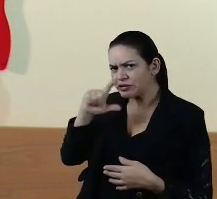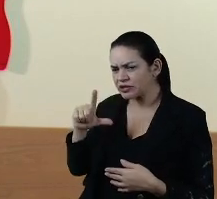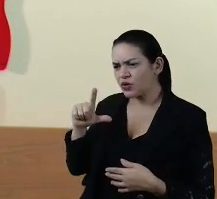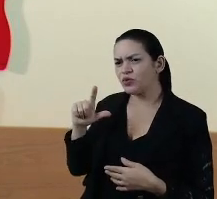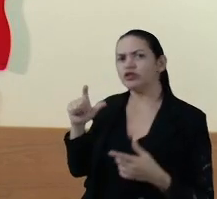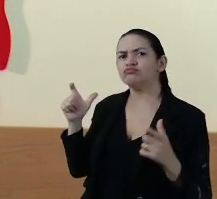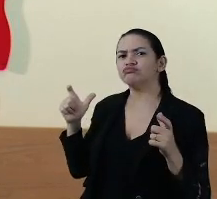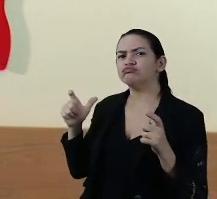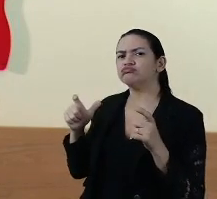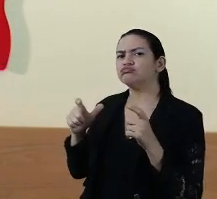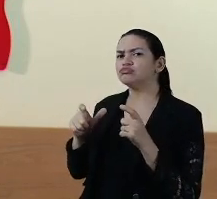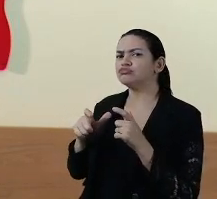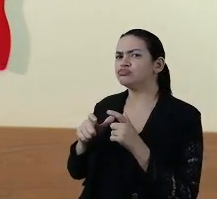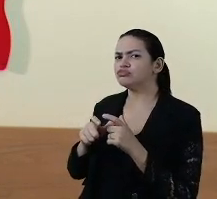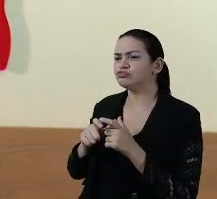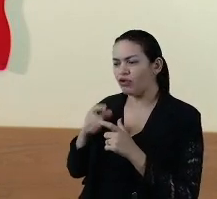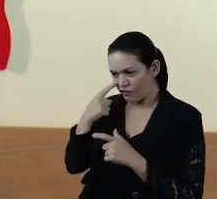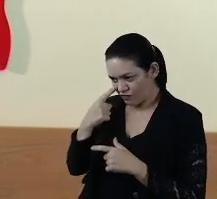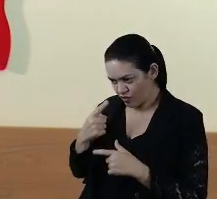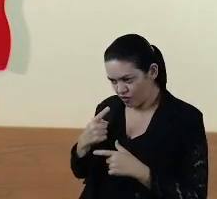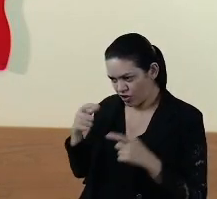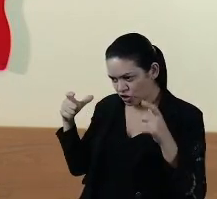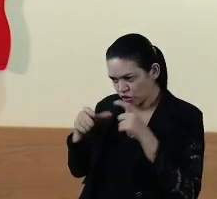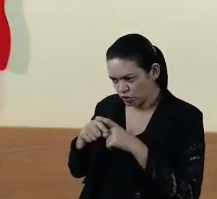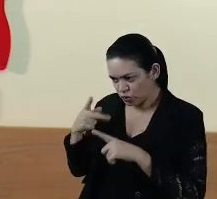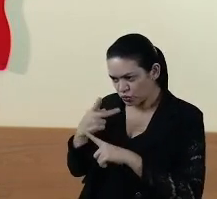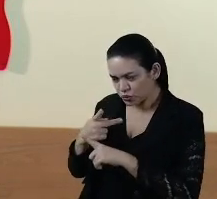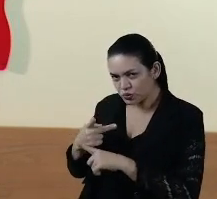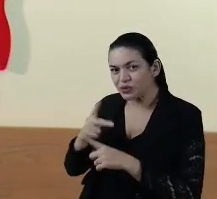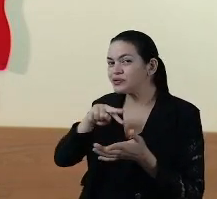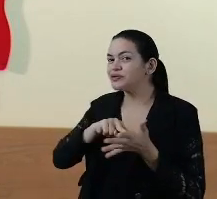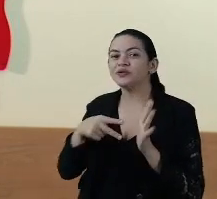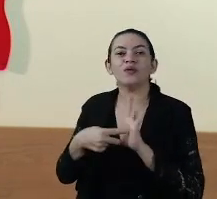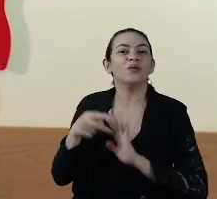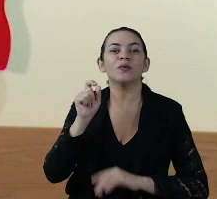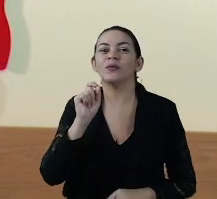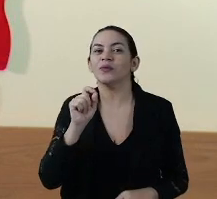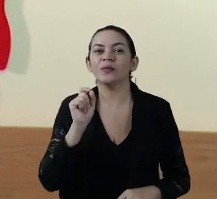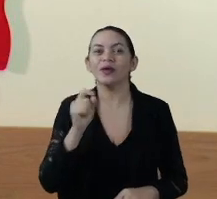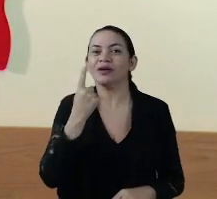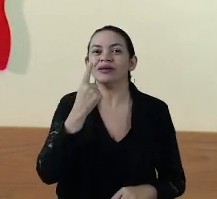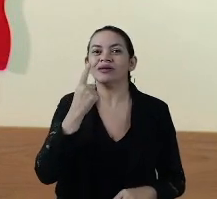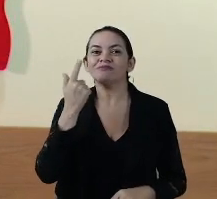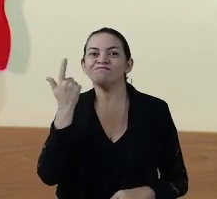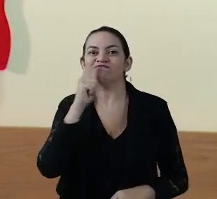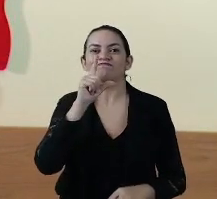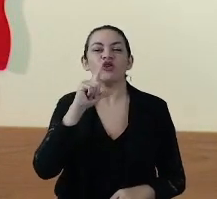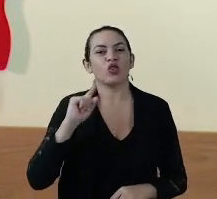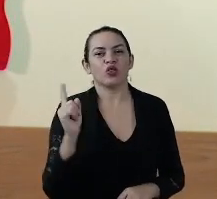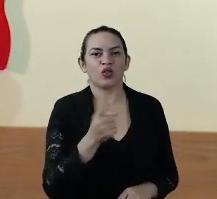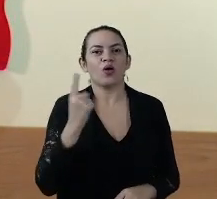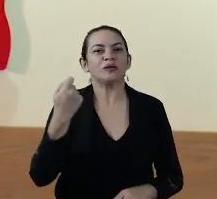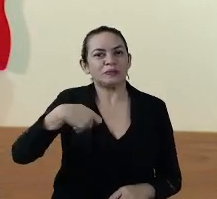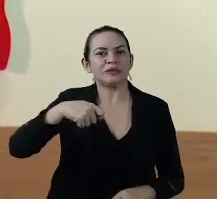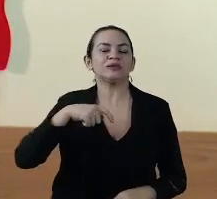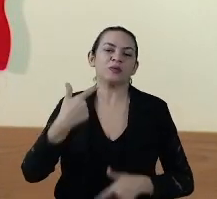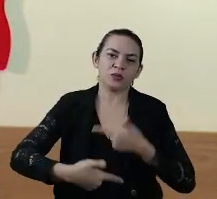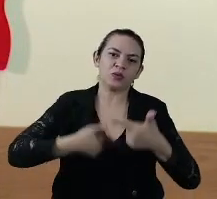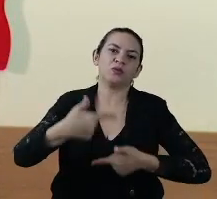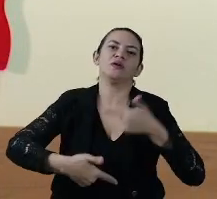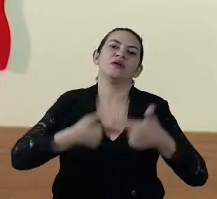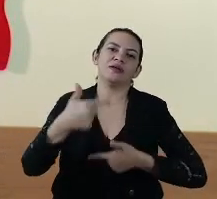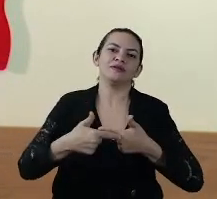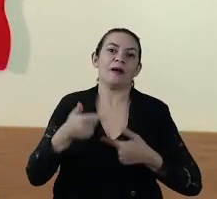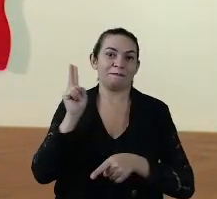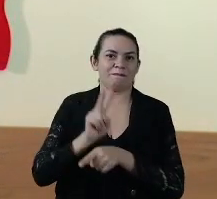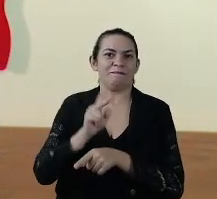da procura e isto significa um passo que todos nós temos que lutar para